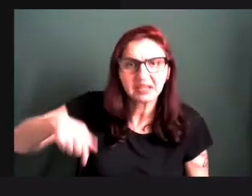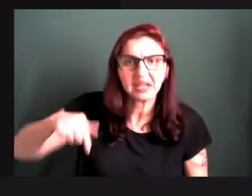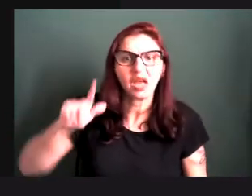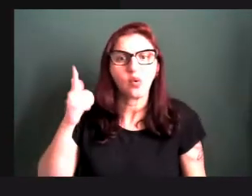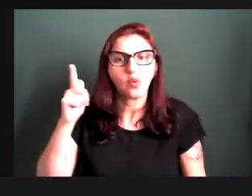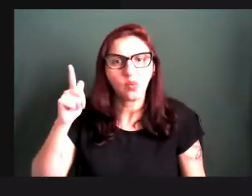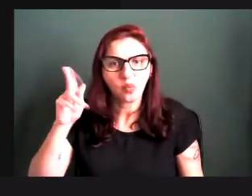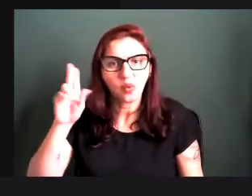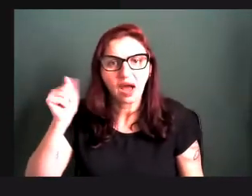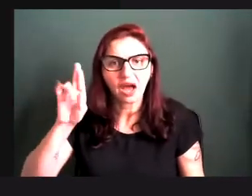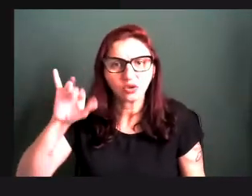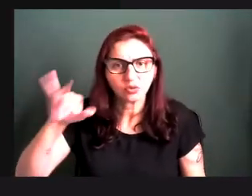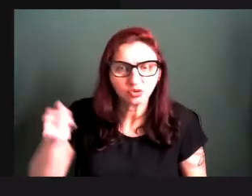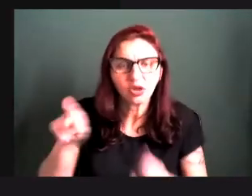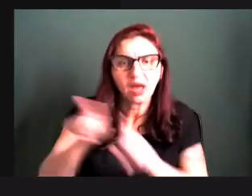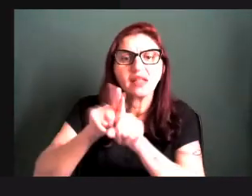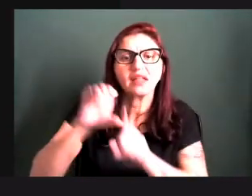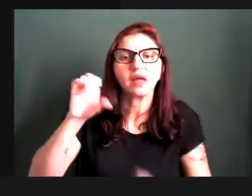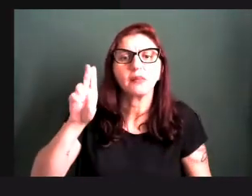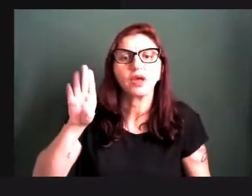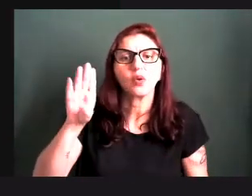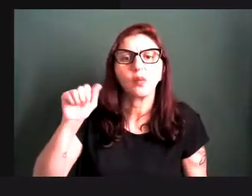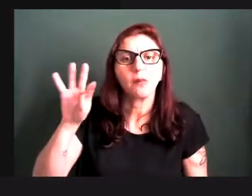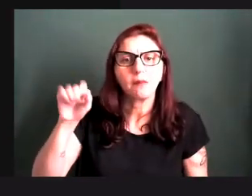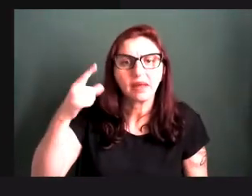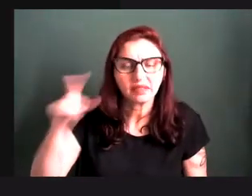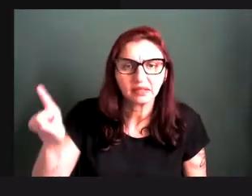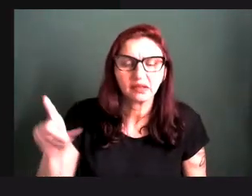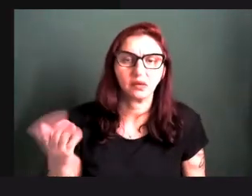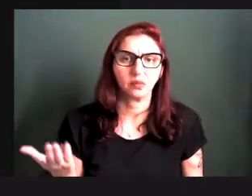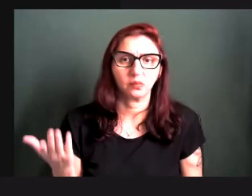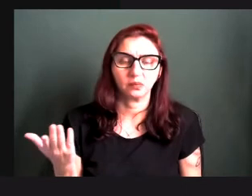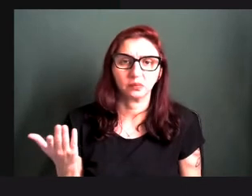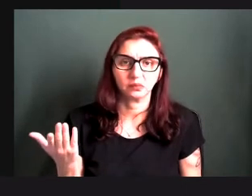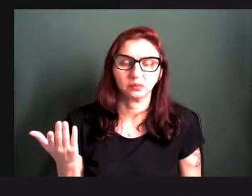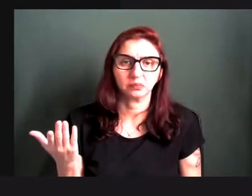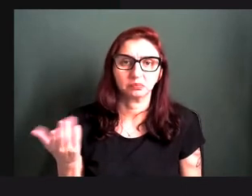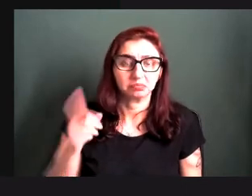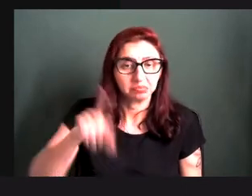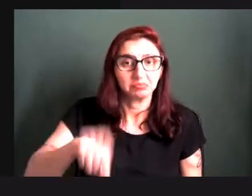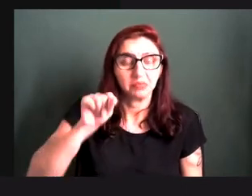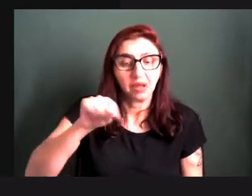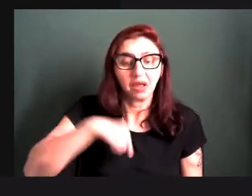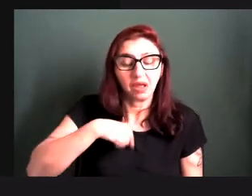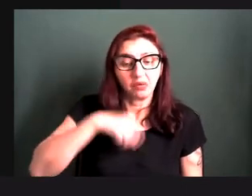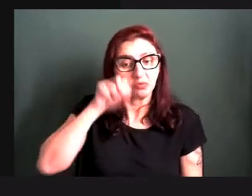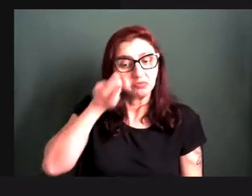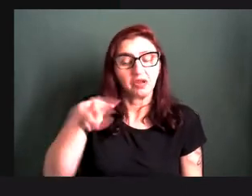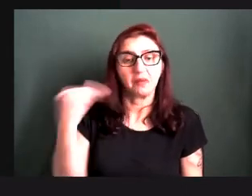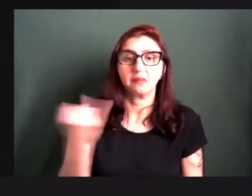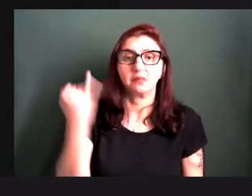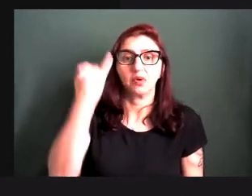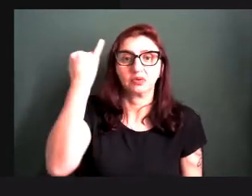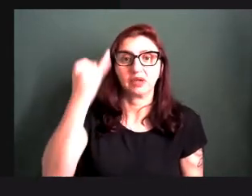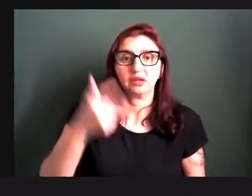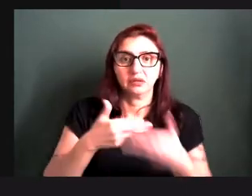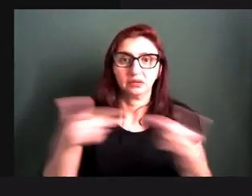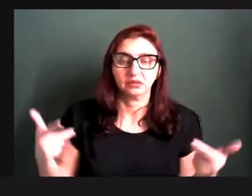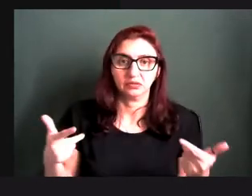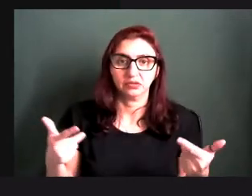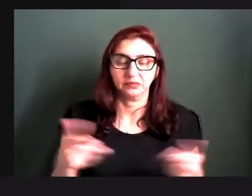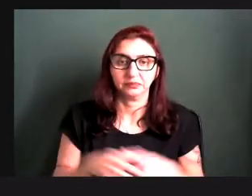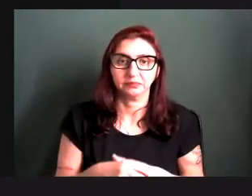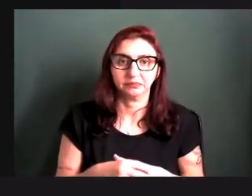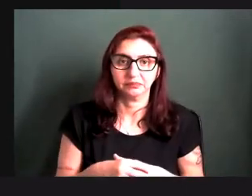aqui no Curtiço, aqui bem pertinho de onde a gente está. e se faz muito importante esses registros que eu faço